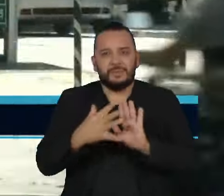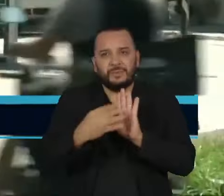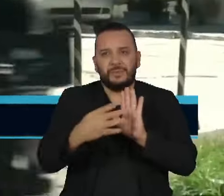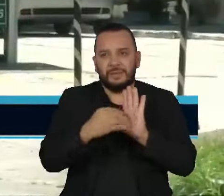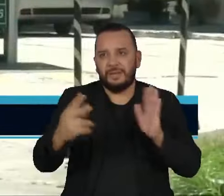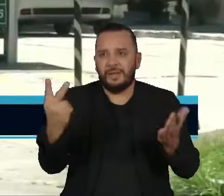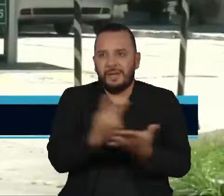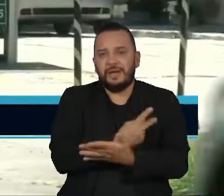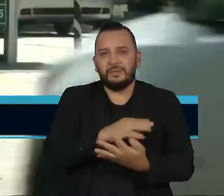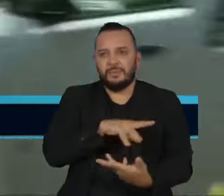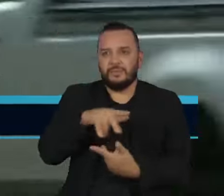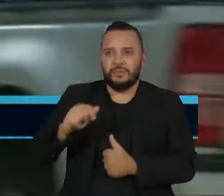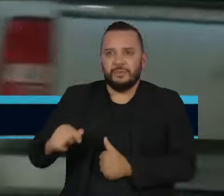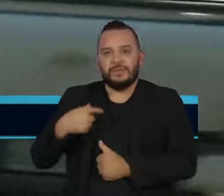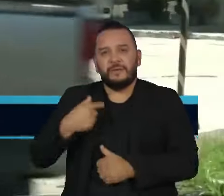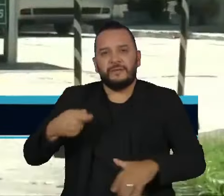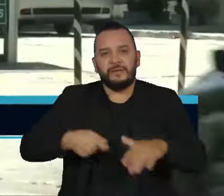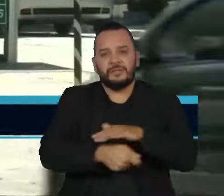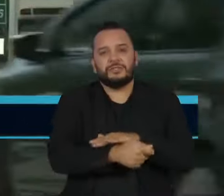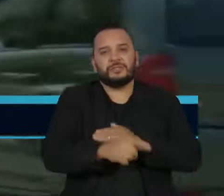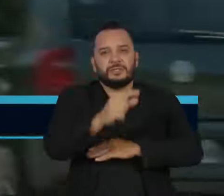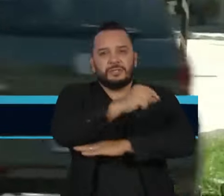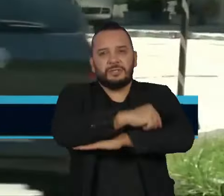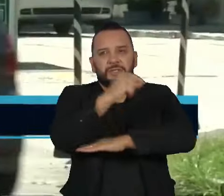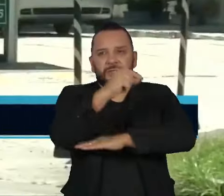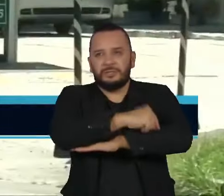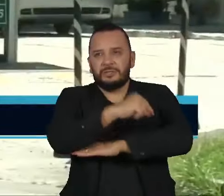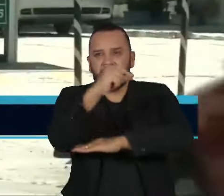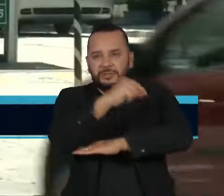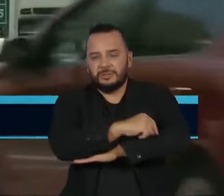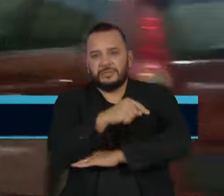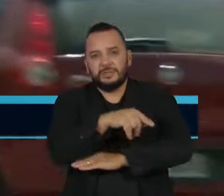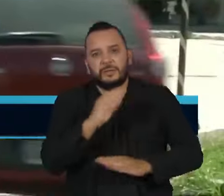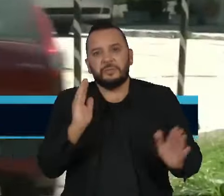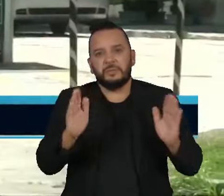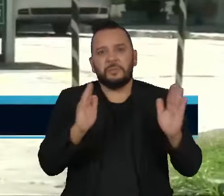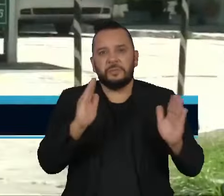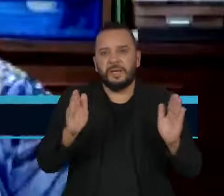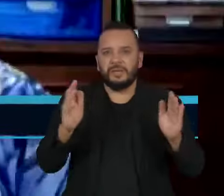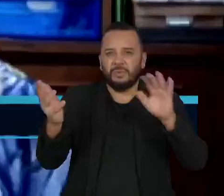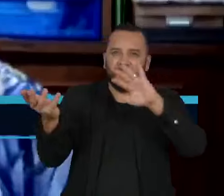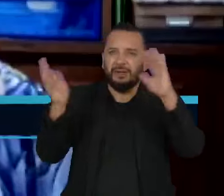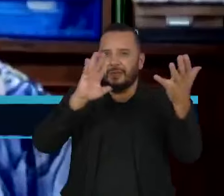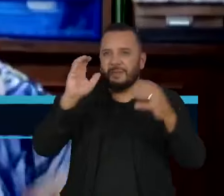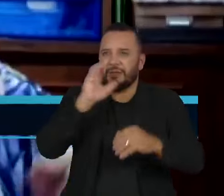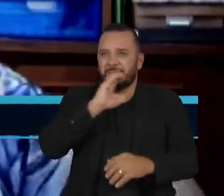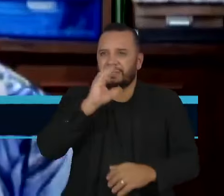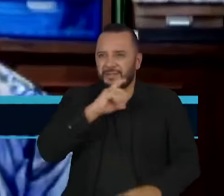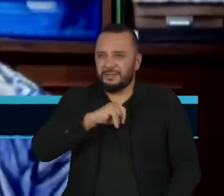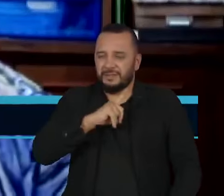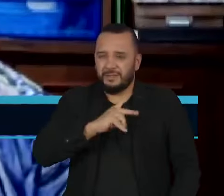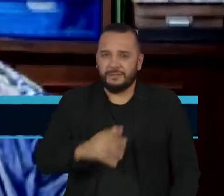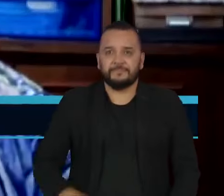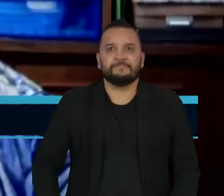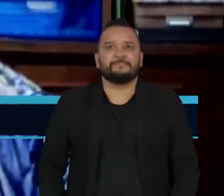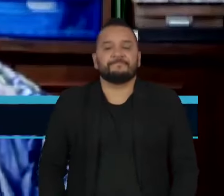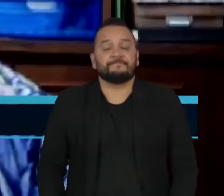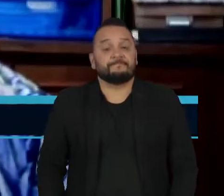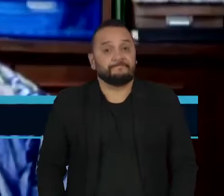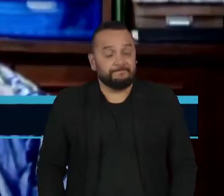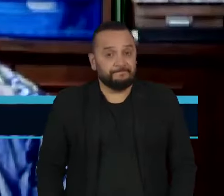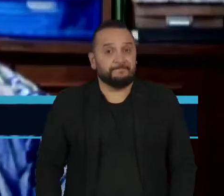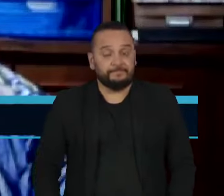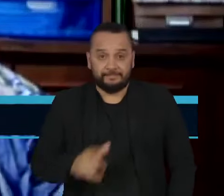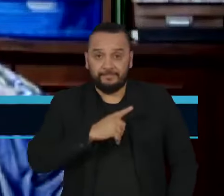mundo ao investir em combustíveis fósseis em um momento de emergência climática. Quando você intensifica a